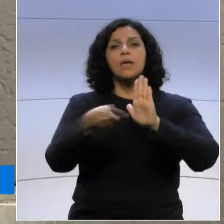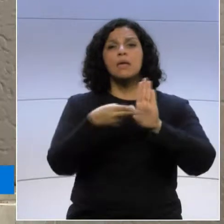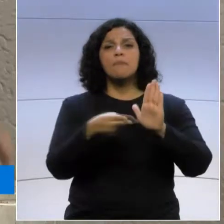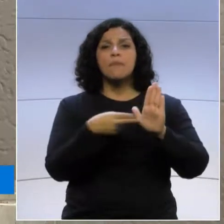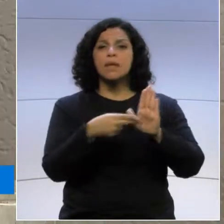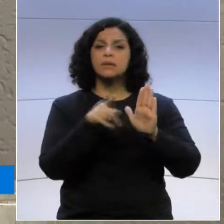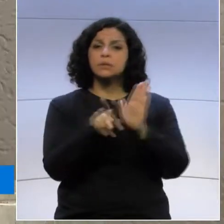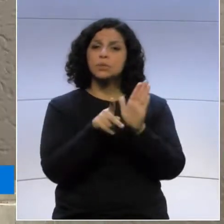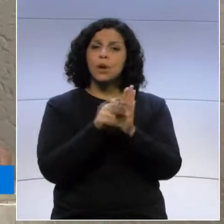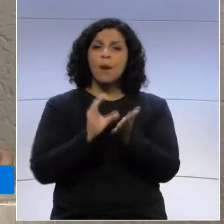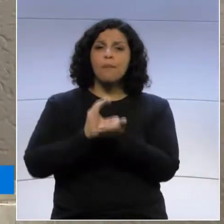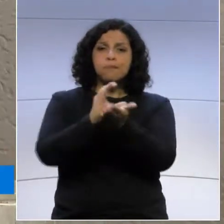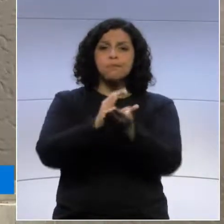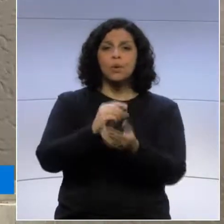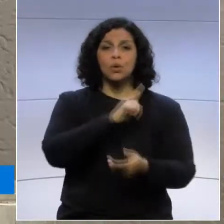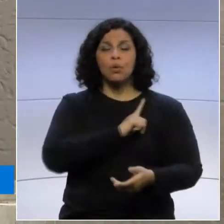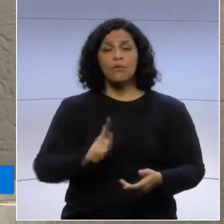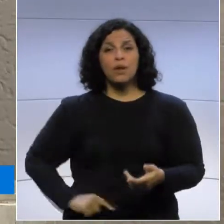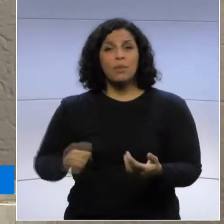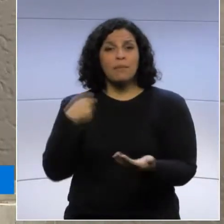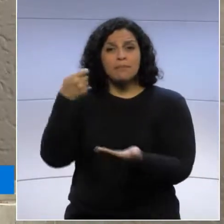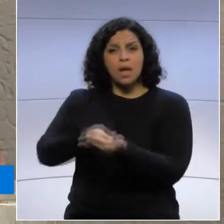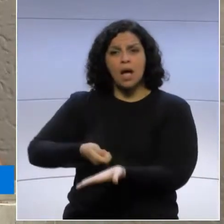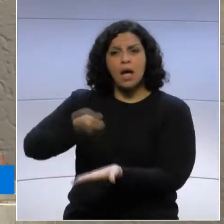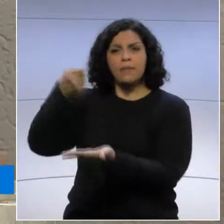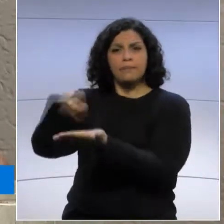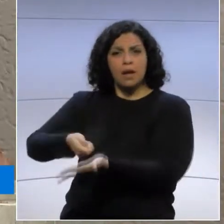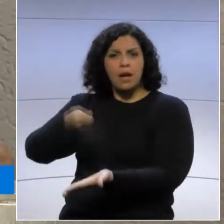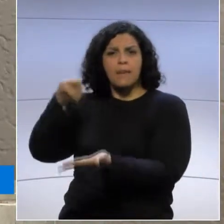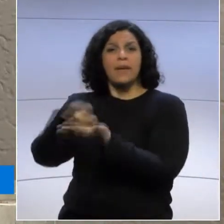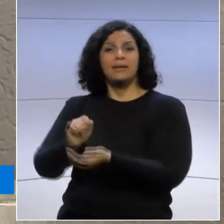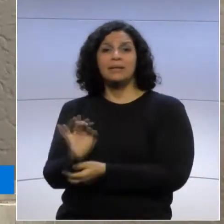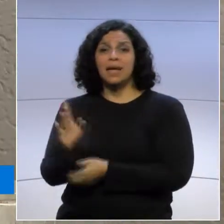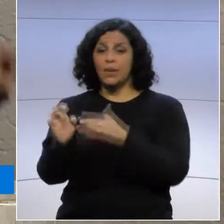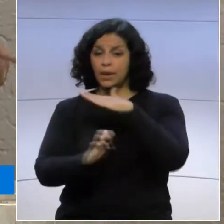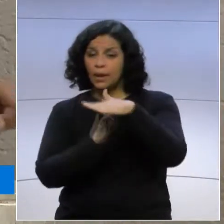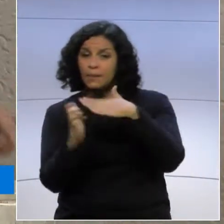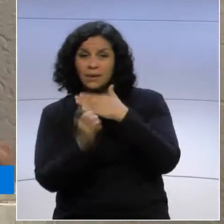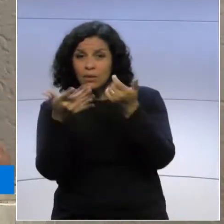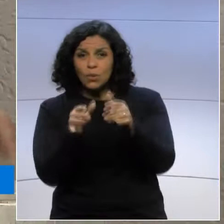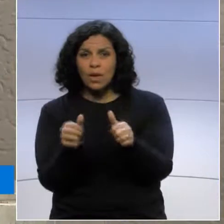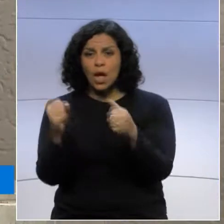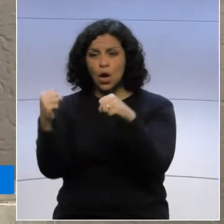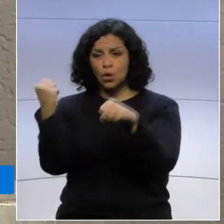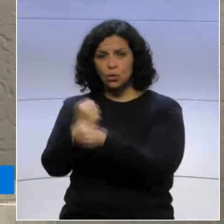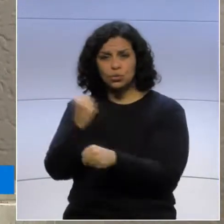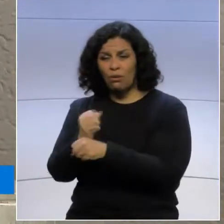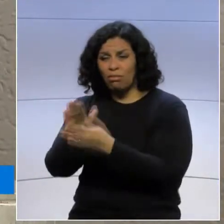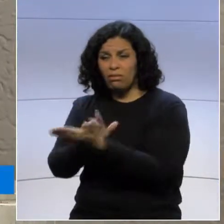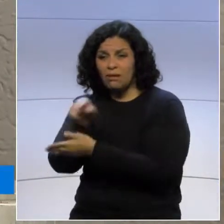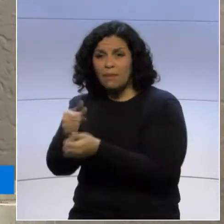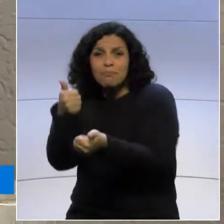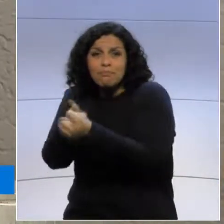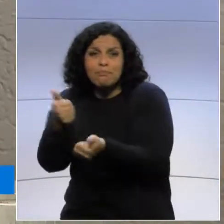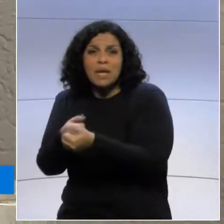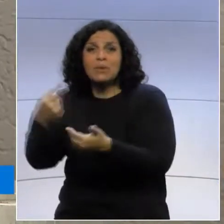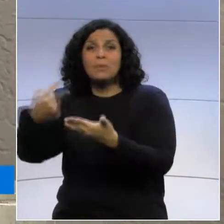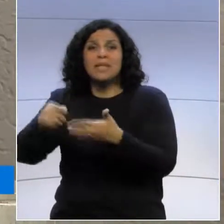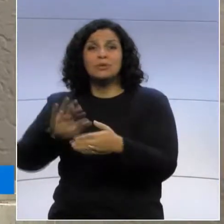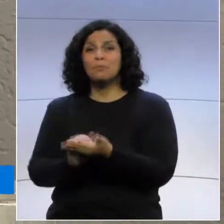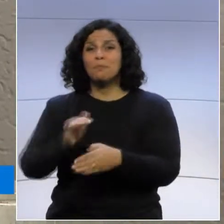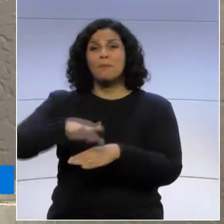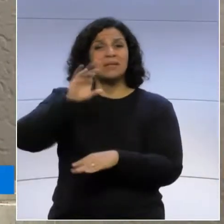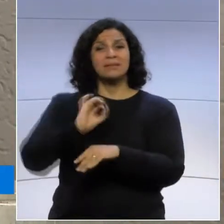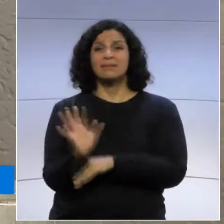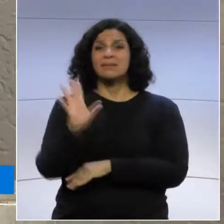desenvolvimento, pagando R$ 23,70 nessa alta tarifa, nem um empresário, nem uma empresa quer se instalar lá, porque está do lado do pedágio mais caro do